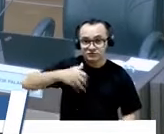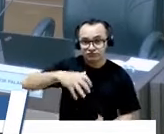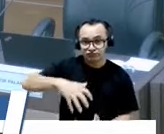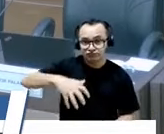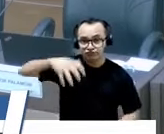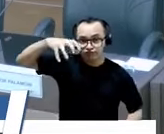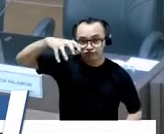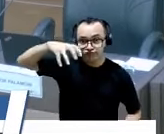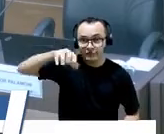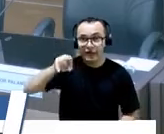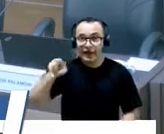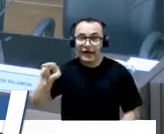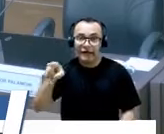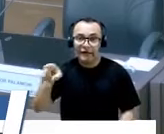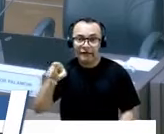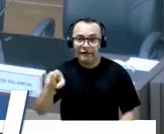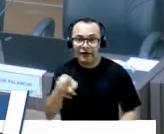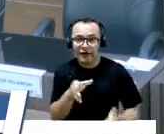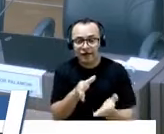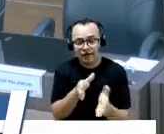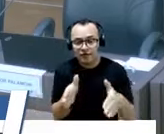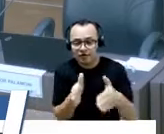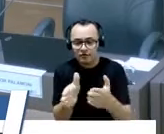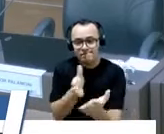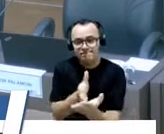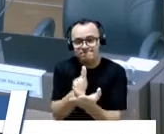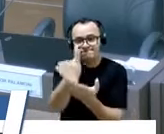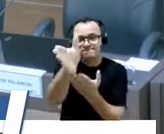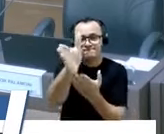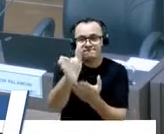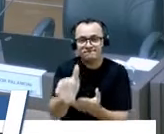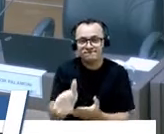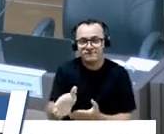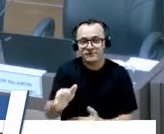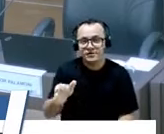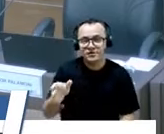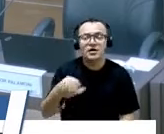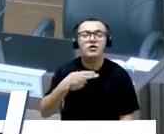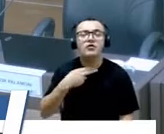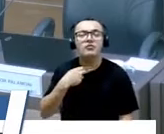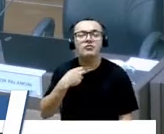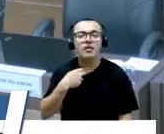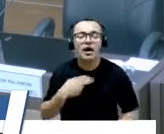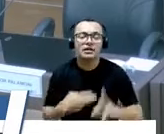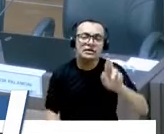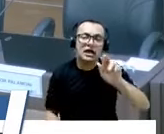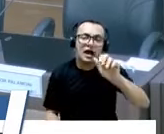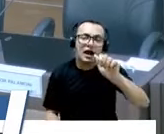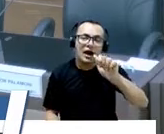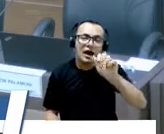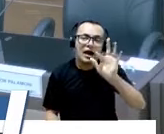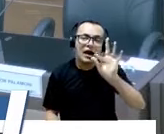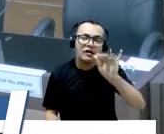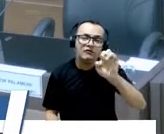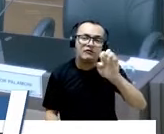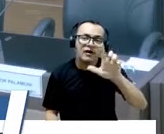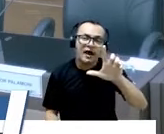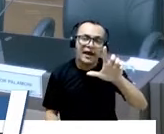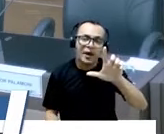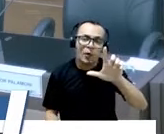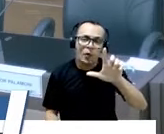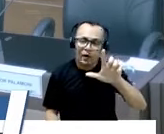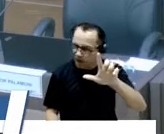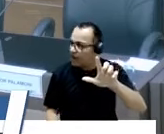que está à frente lá na paróquia, ele, é isso? Isso, mas toda a equipe da renovação que envolve tantas